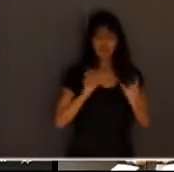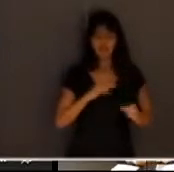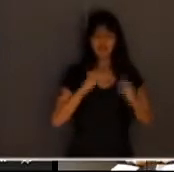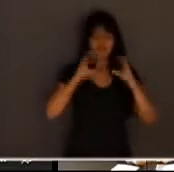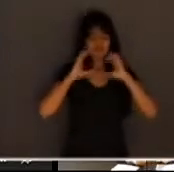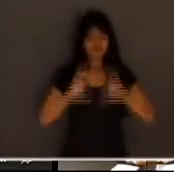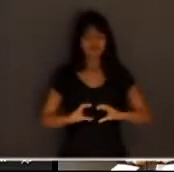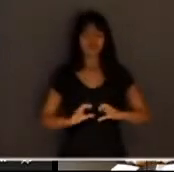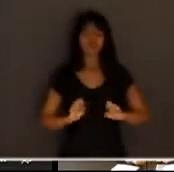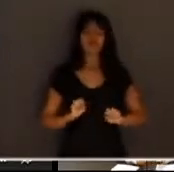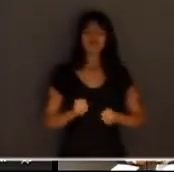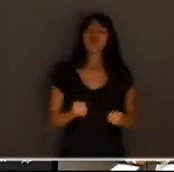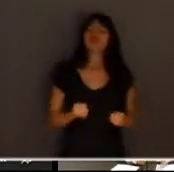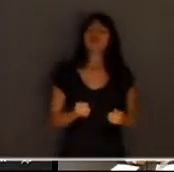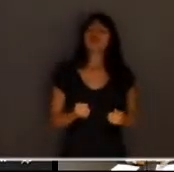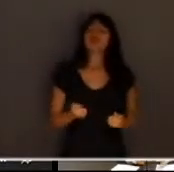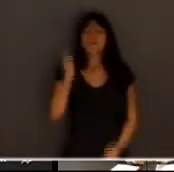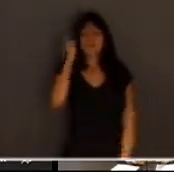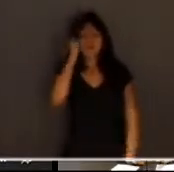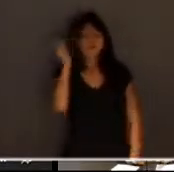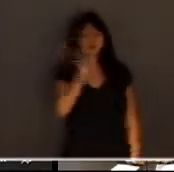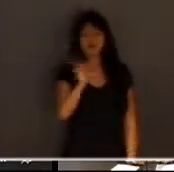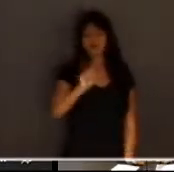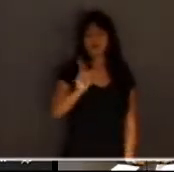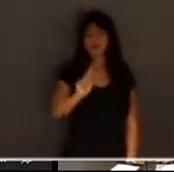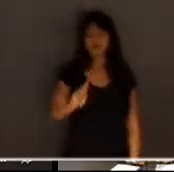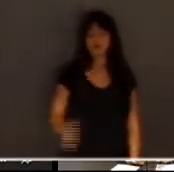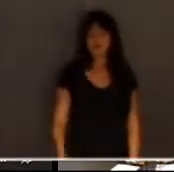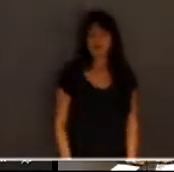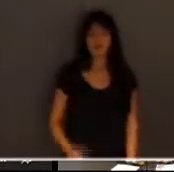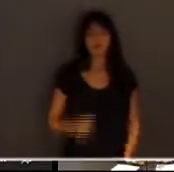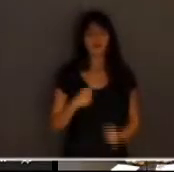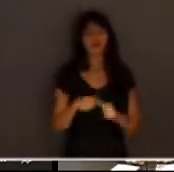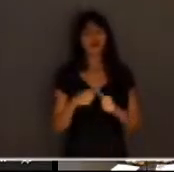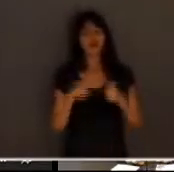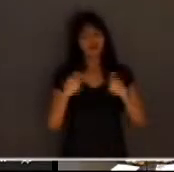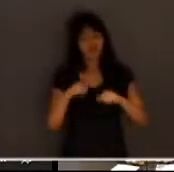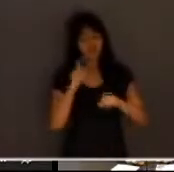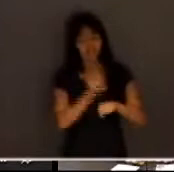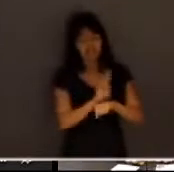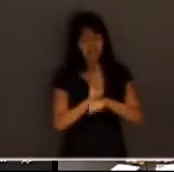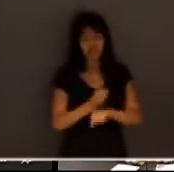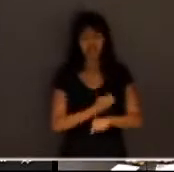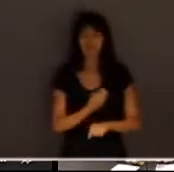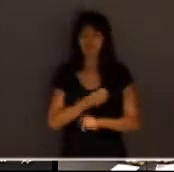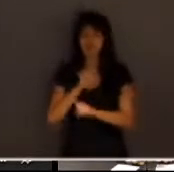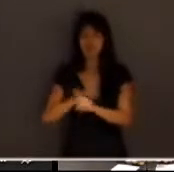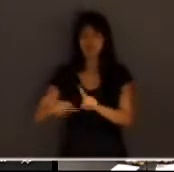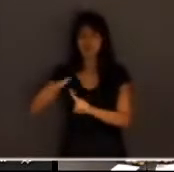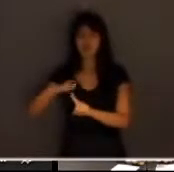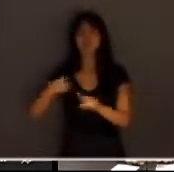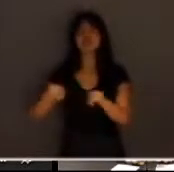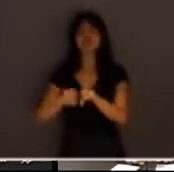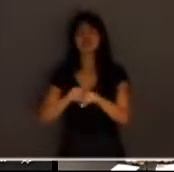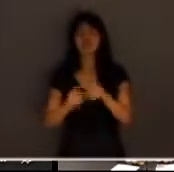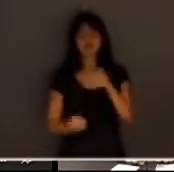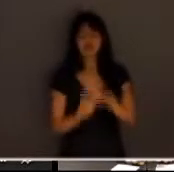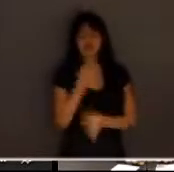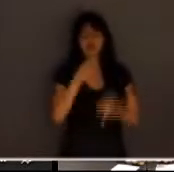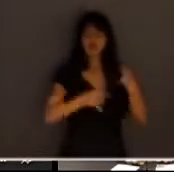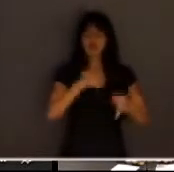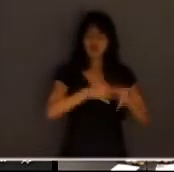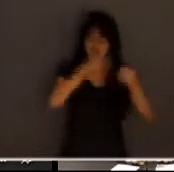sem ansiedade partir sem arrependimento nós estaremos defendendo a vida a sociedade promovendo a justiça como ela deve ser